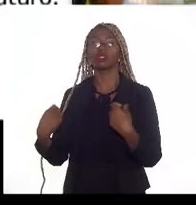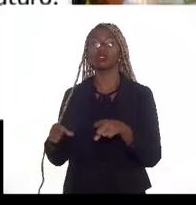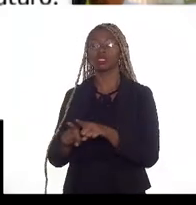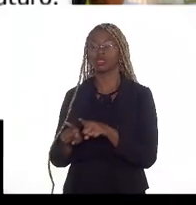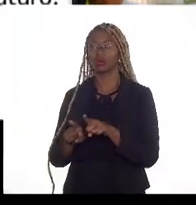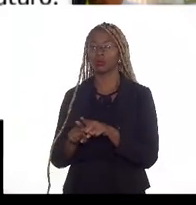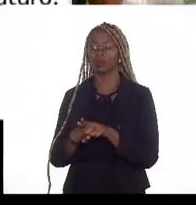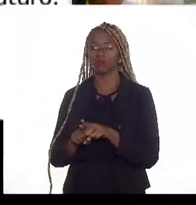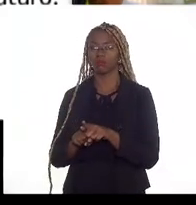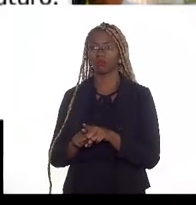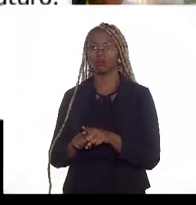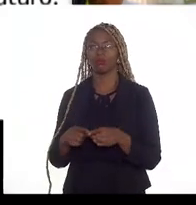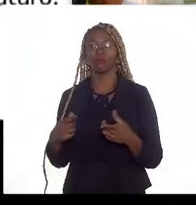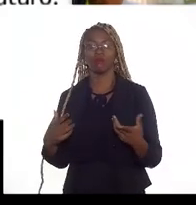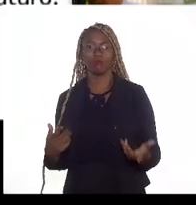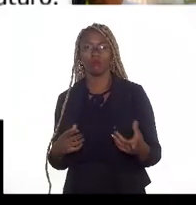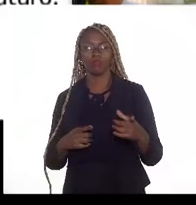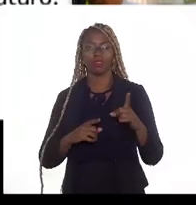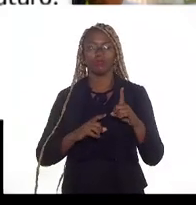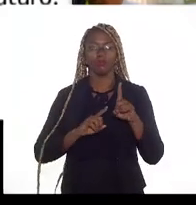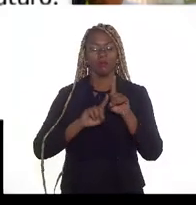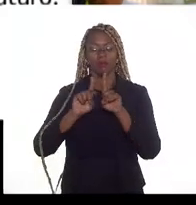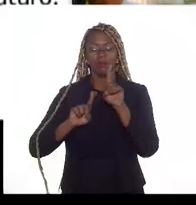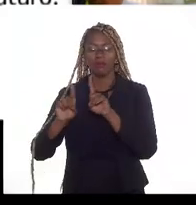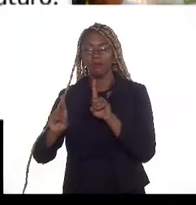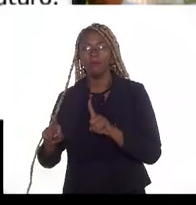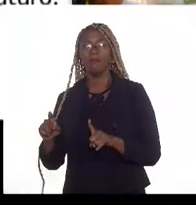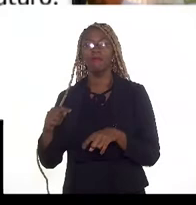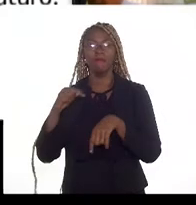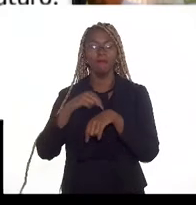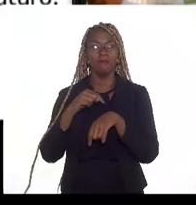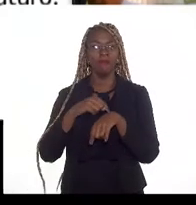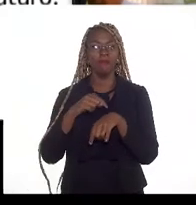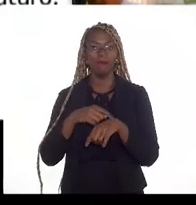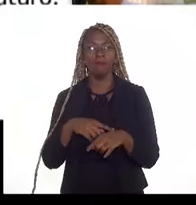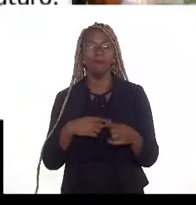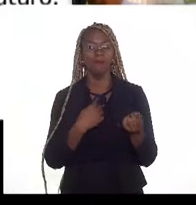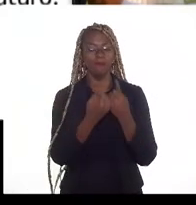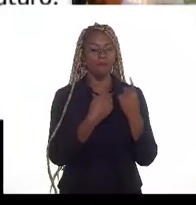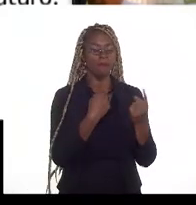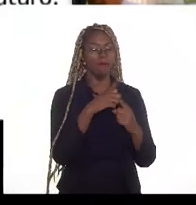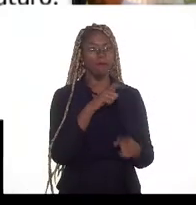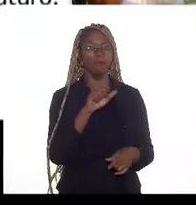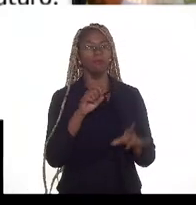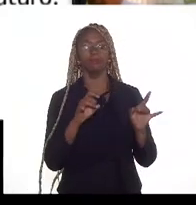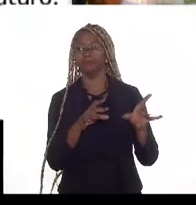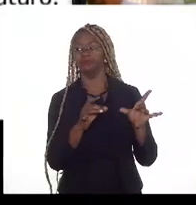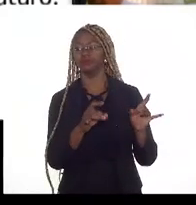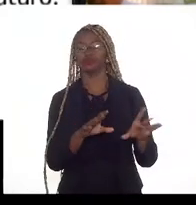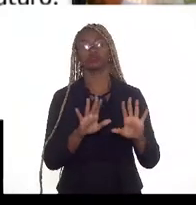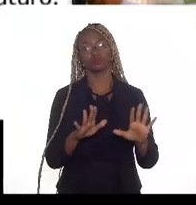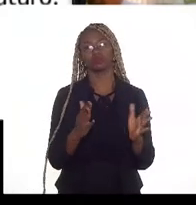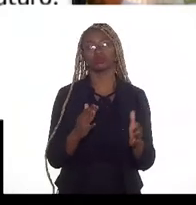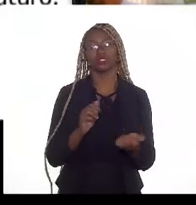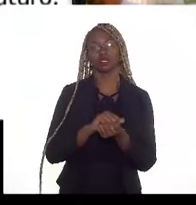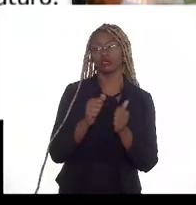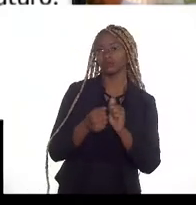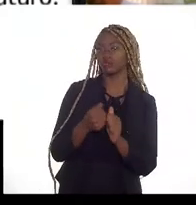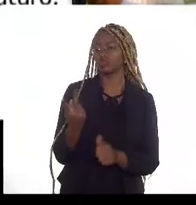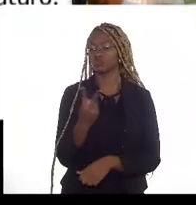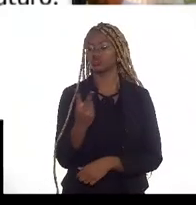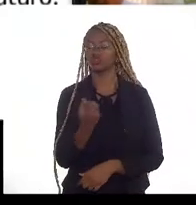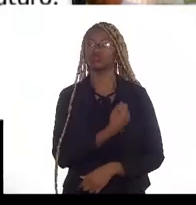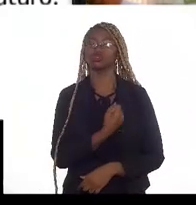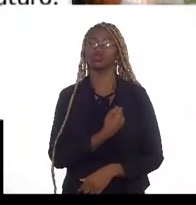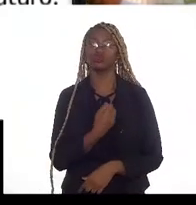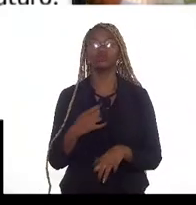escala e tempo próprias do mercado de gás e muitas vezes para adequar esses dois mundos e conseguir fazer uma produção de petróleo